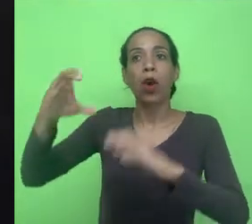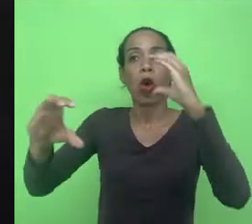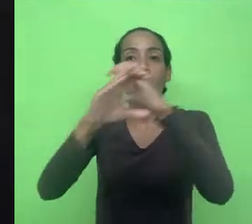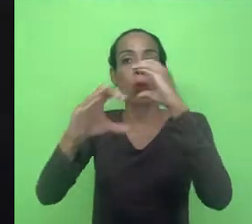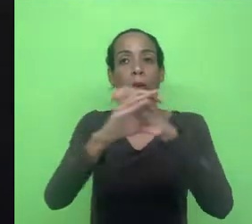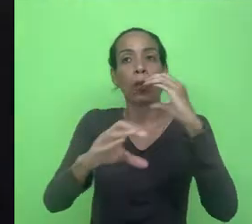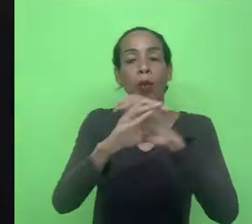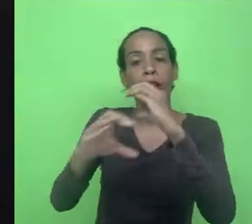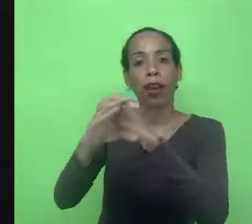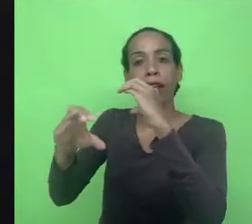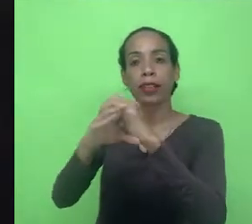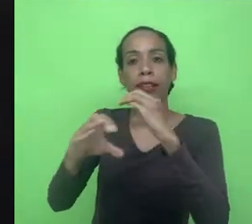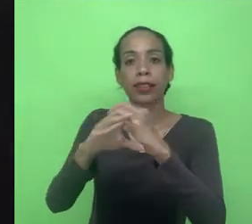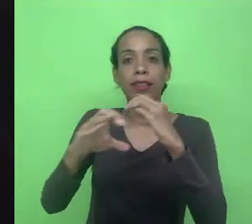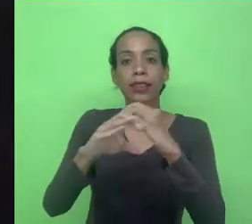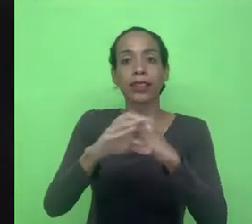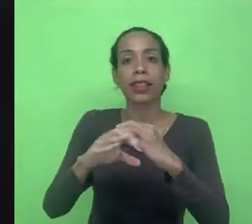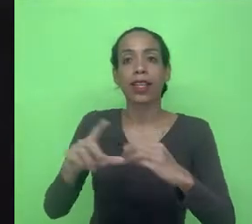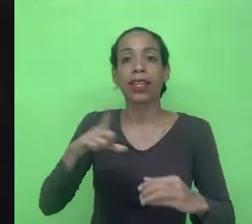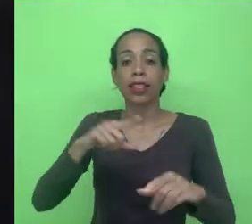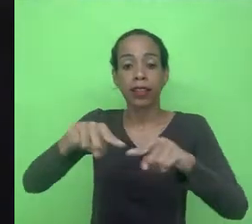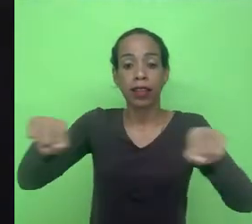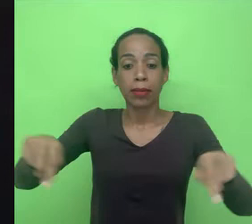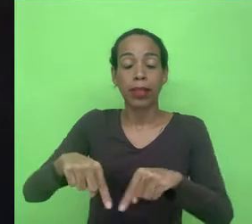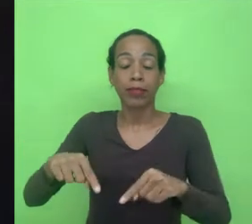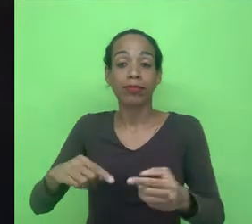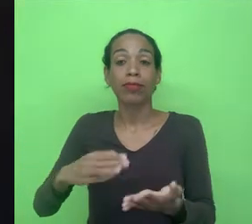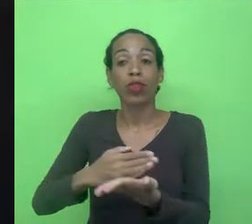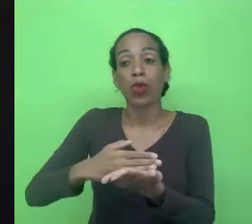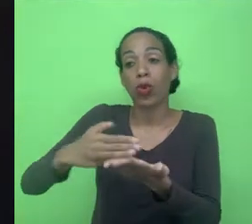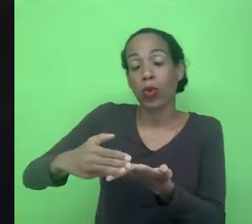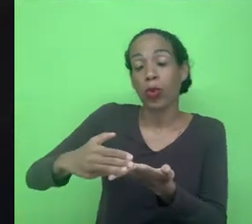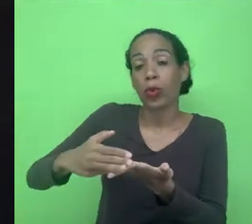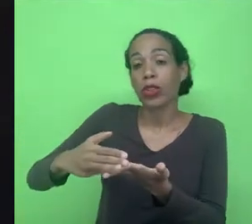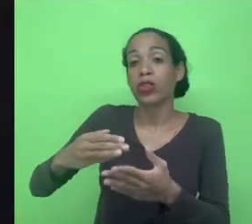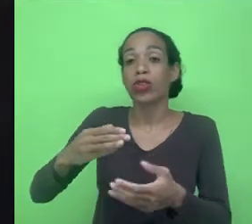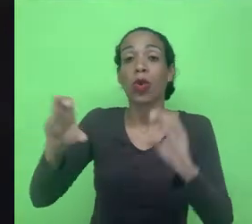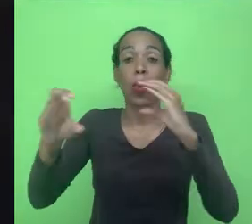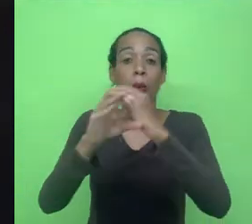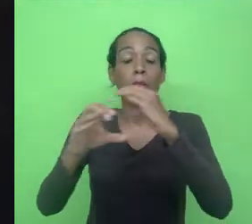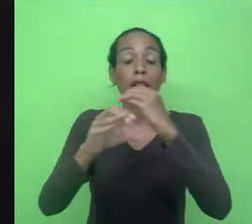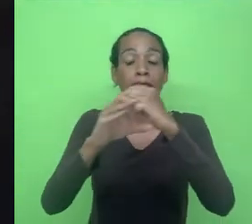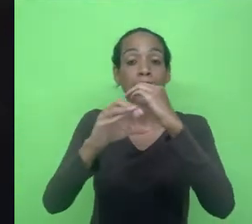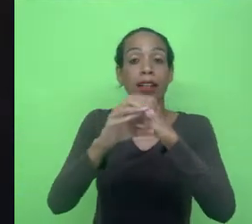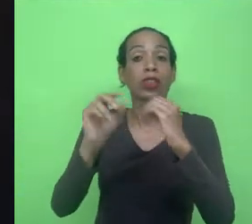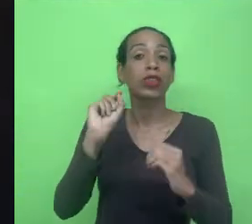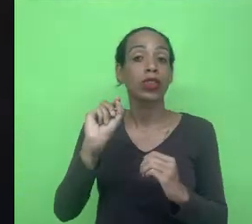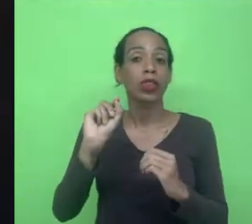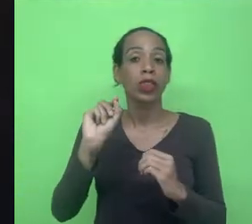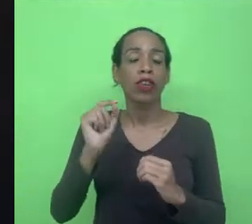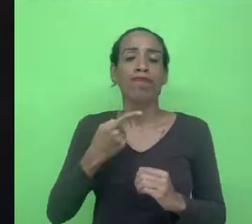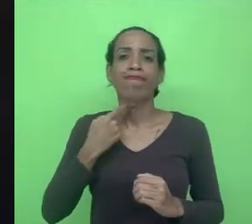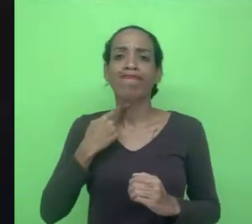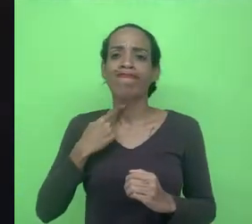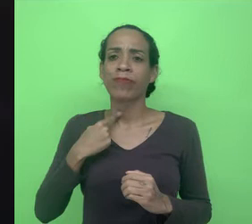mas na área de Comunicação, ela já iniciou com o meu interesse sobre a